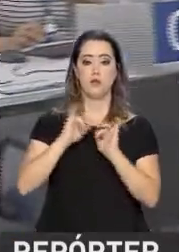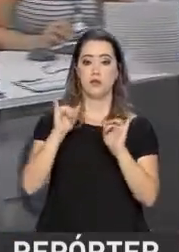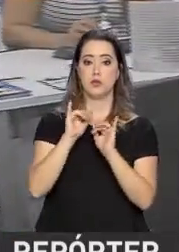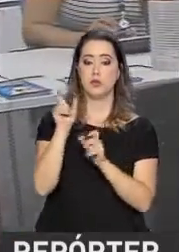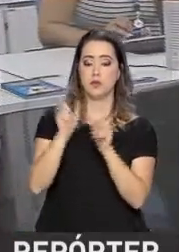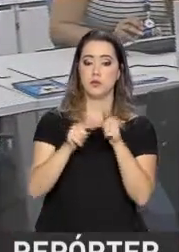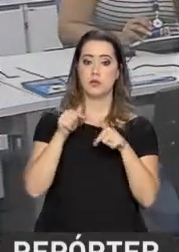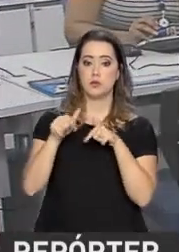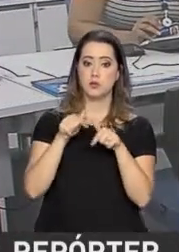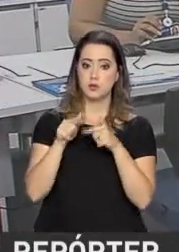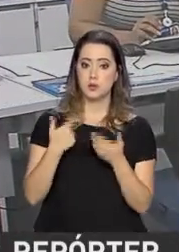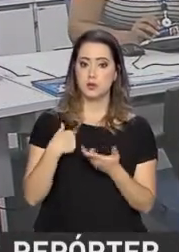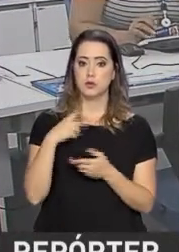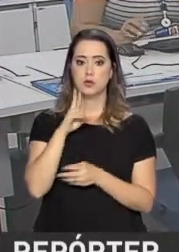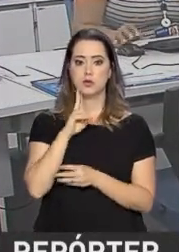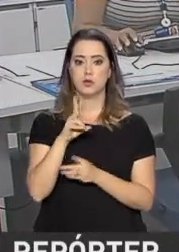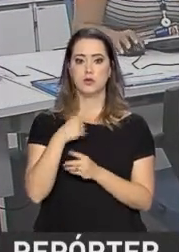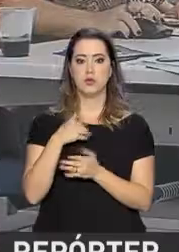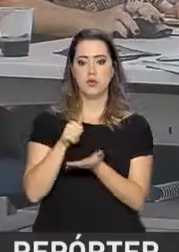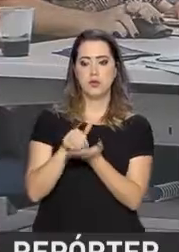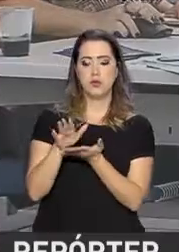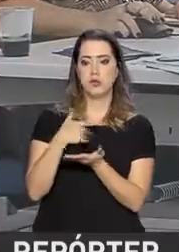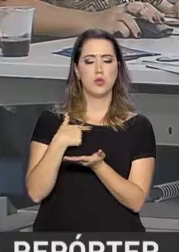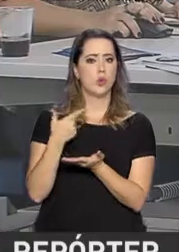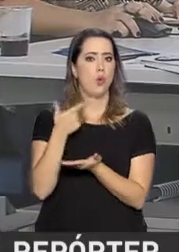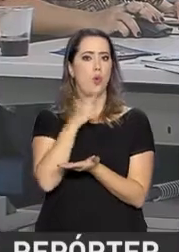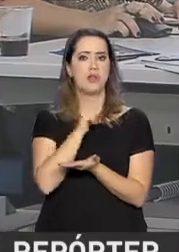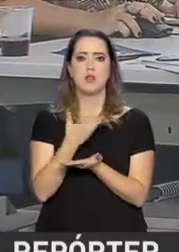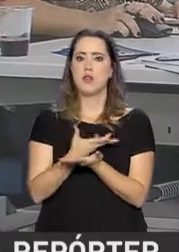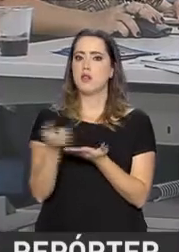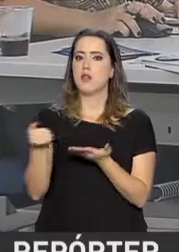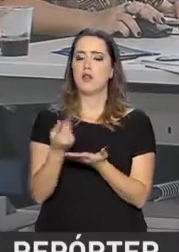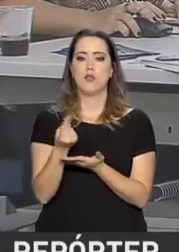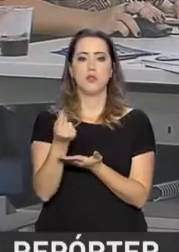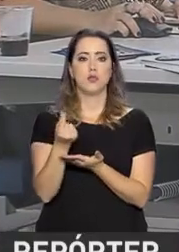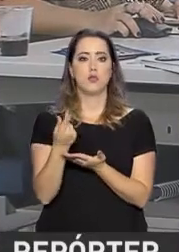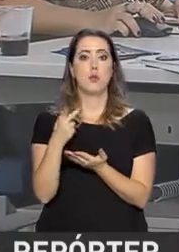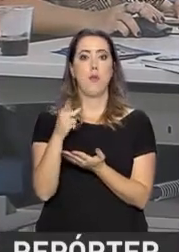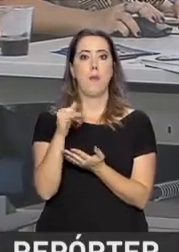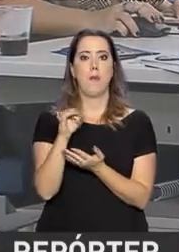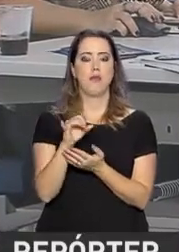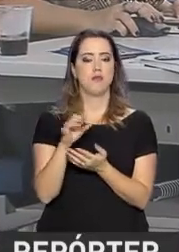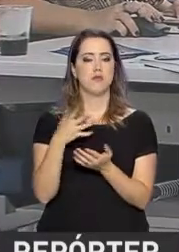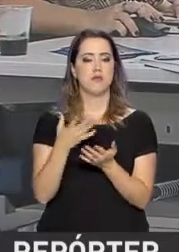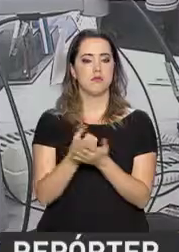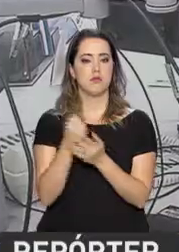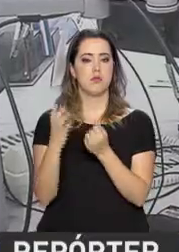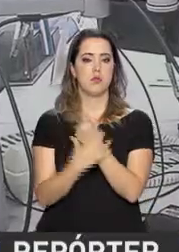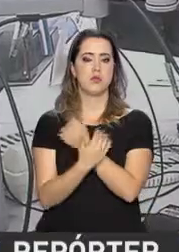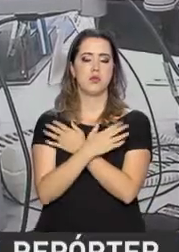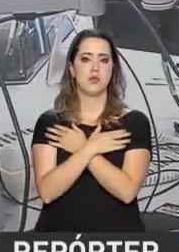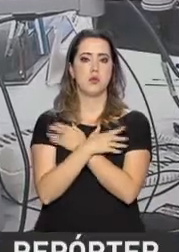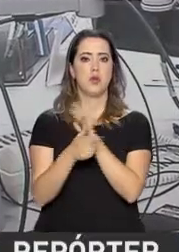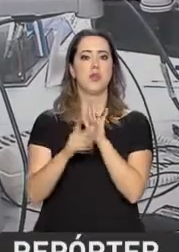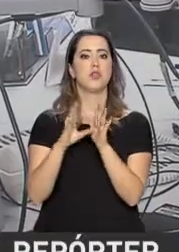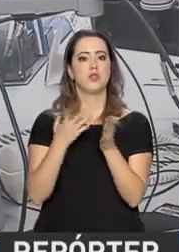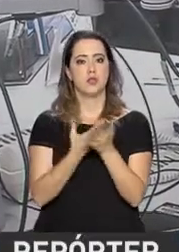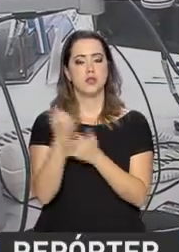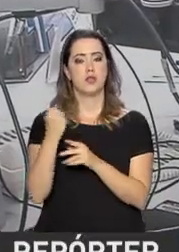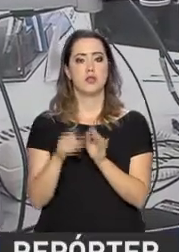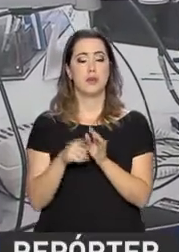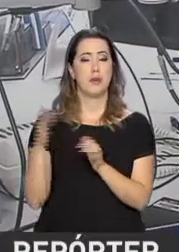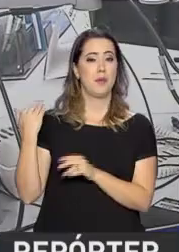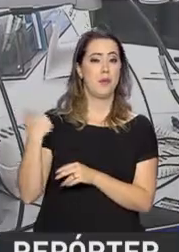próprios trabalhadores, que, quando eram demitidos, não conseguiam sacar o benefício, que já tinha sido retirado. Foi registrado um